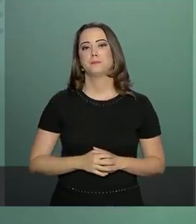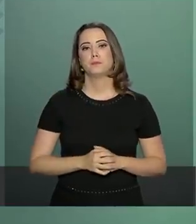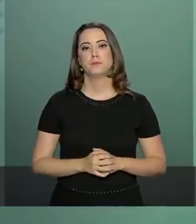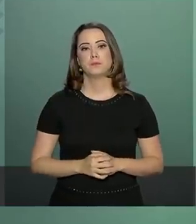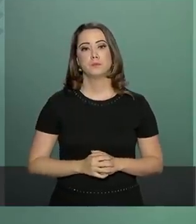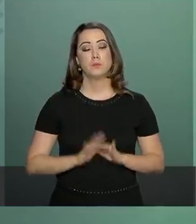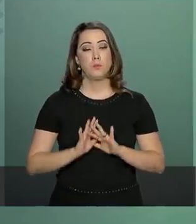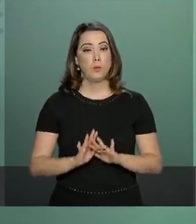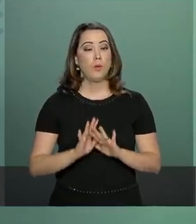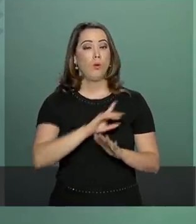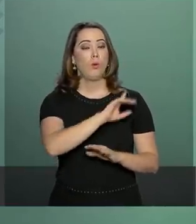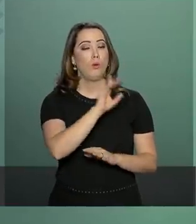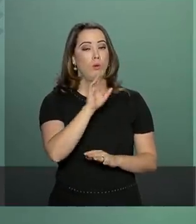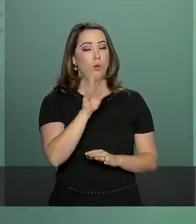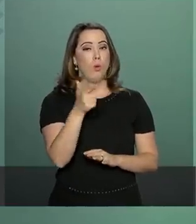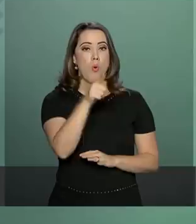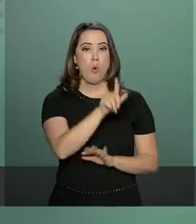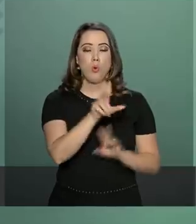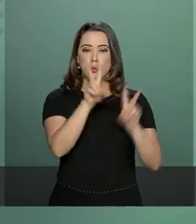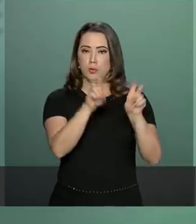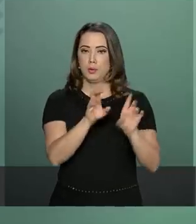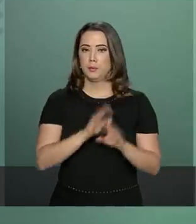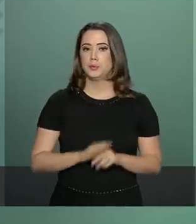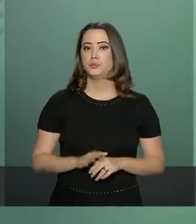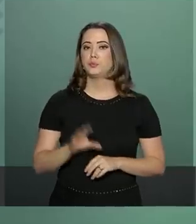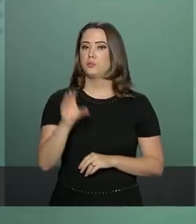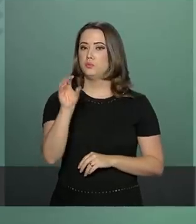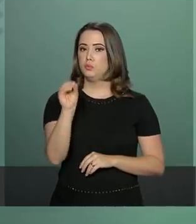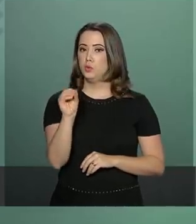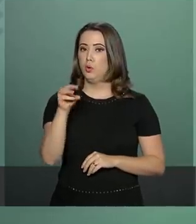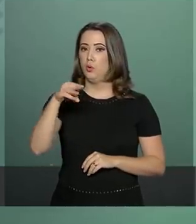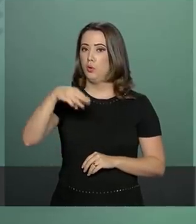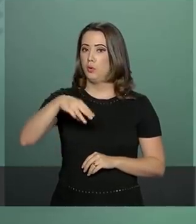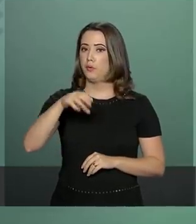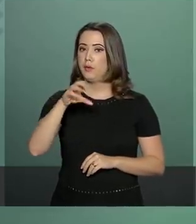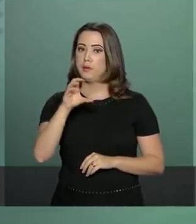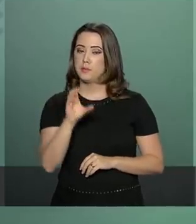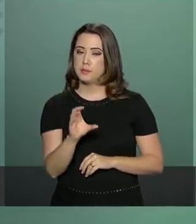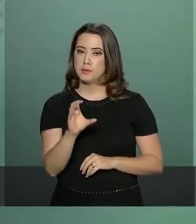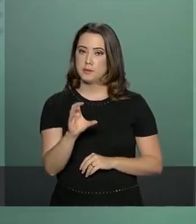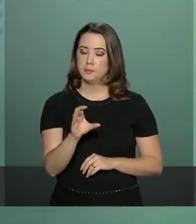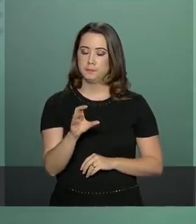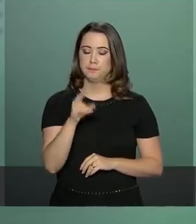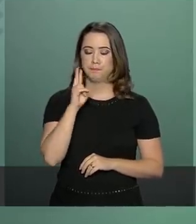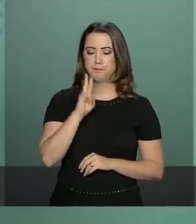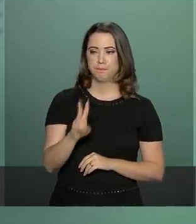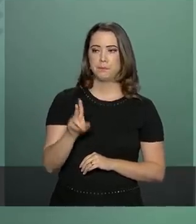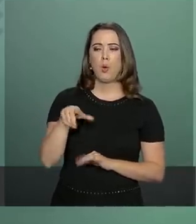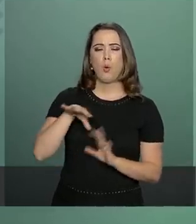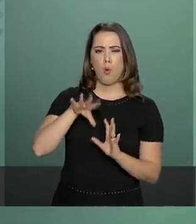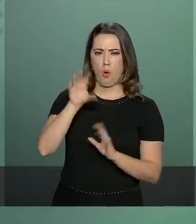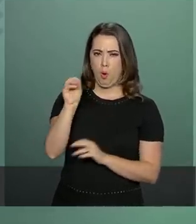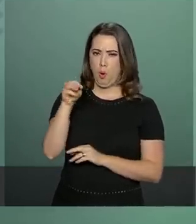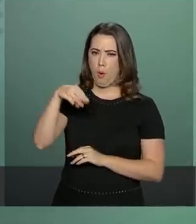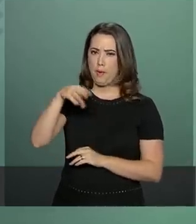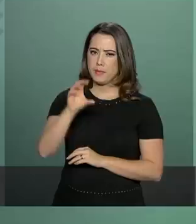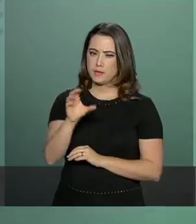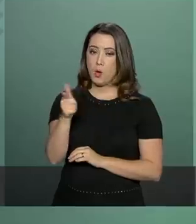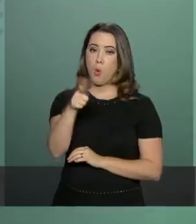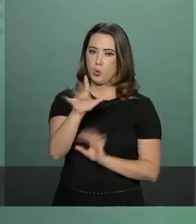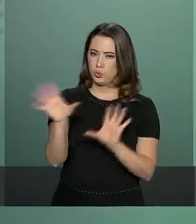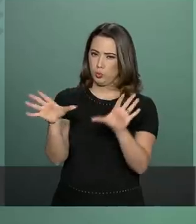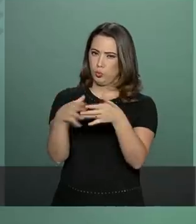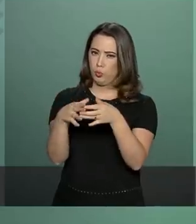OMC, por sua estatura global, o Brasil começará a